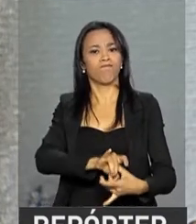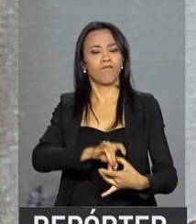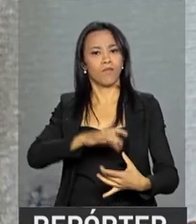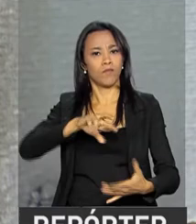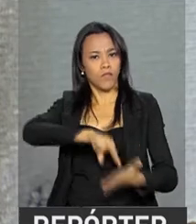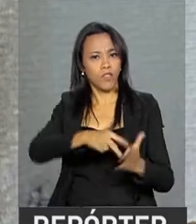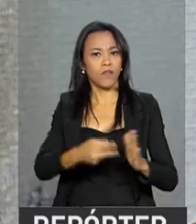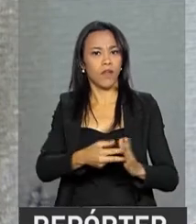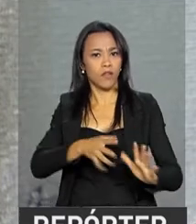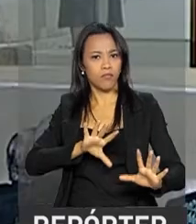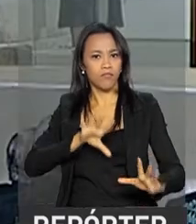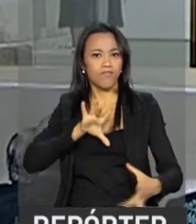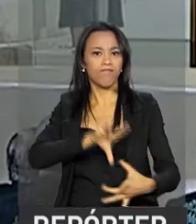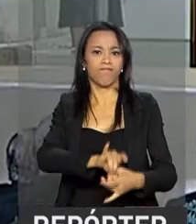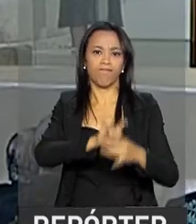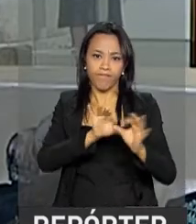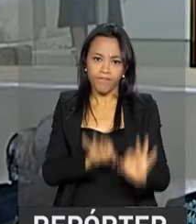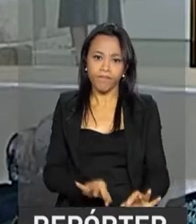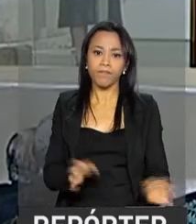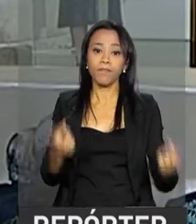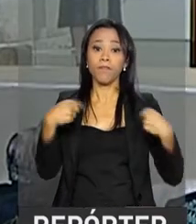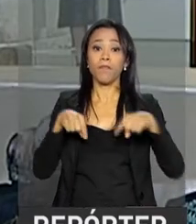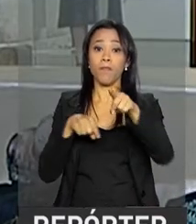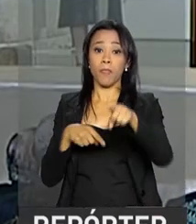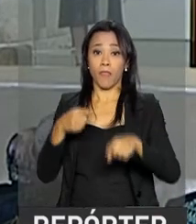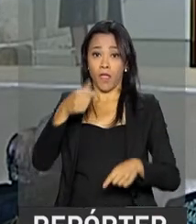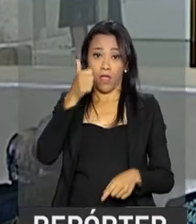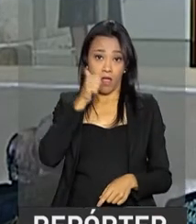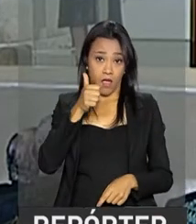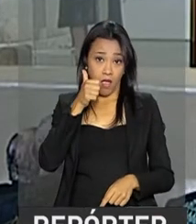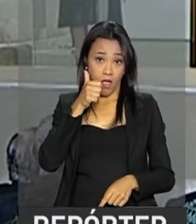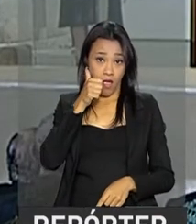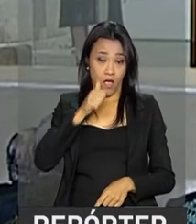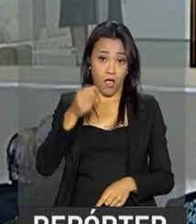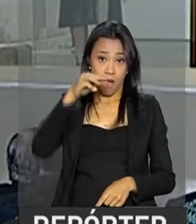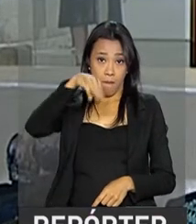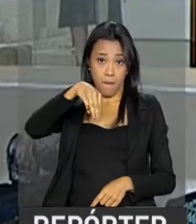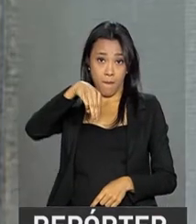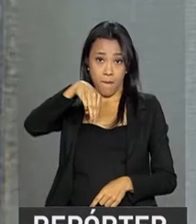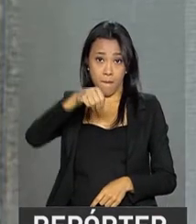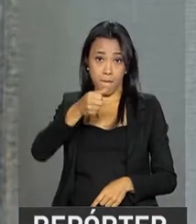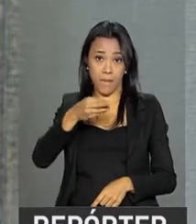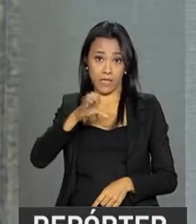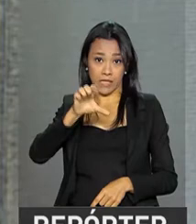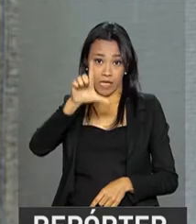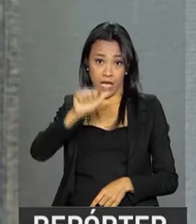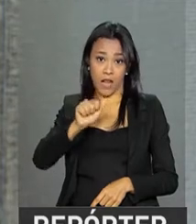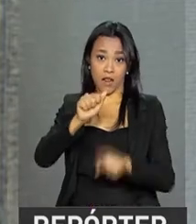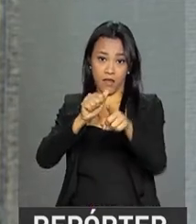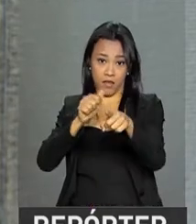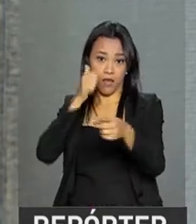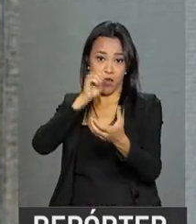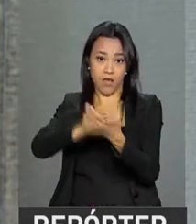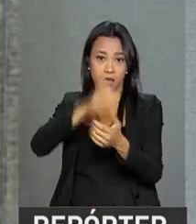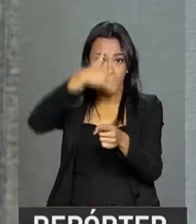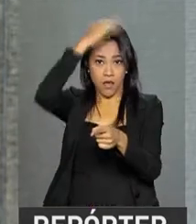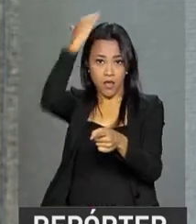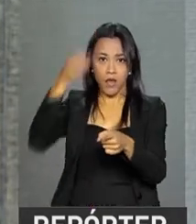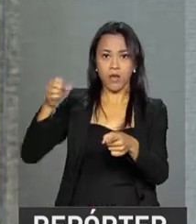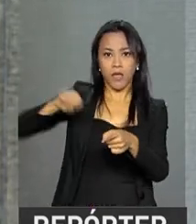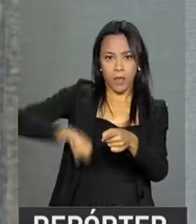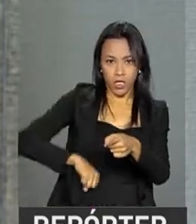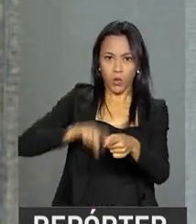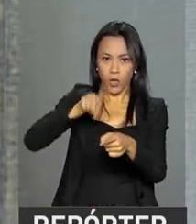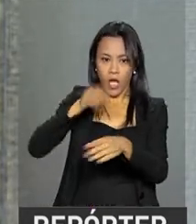padrão educacional brasileiro. A embaixadora do programa Criança Feliz, Marcela Temer, falou sobre a importância da parceria com as